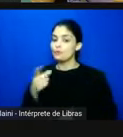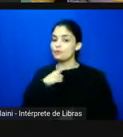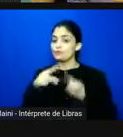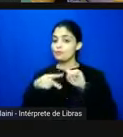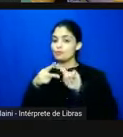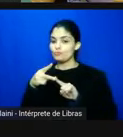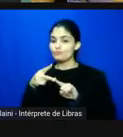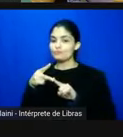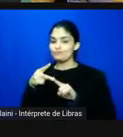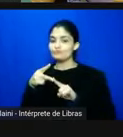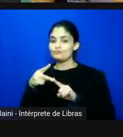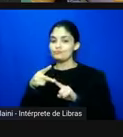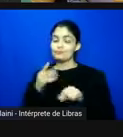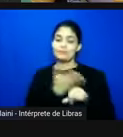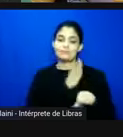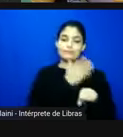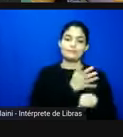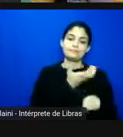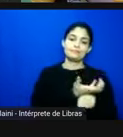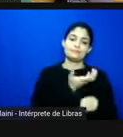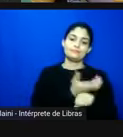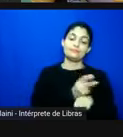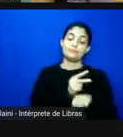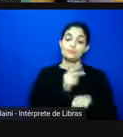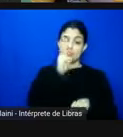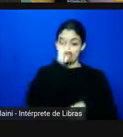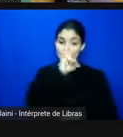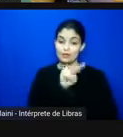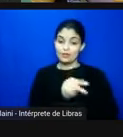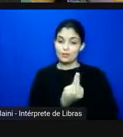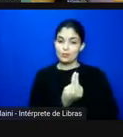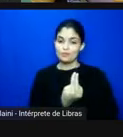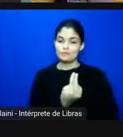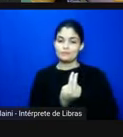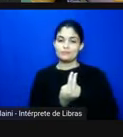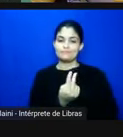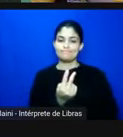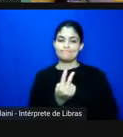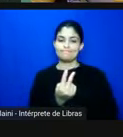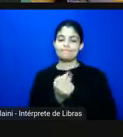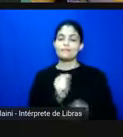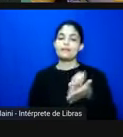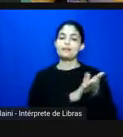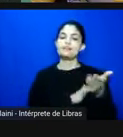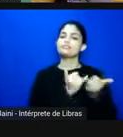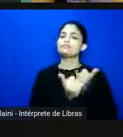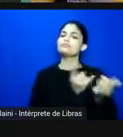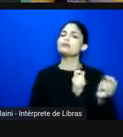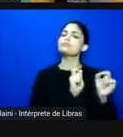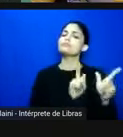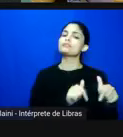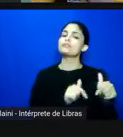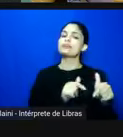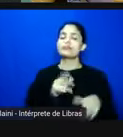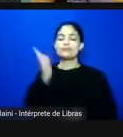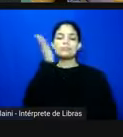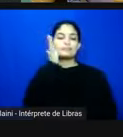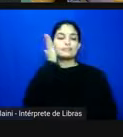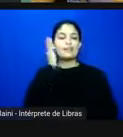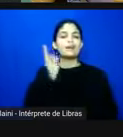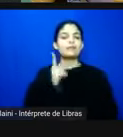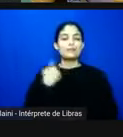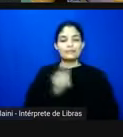momentos em prática de ensino de história 2 o exercício é sabe aquela coisa que vocês sempre falam de